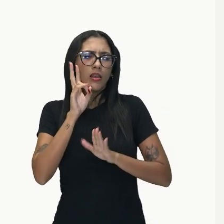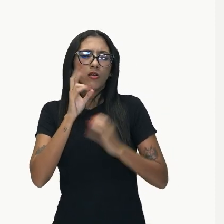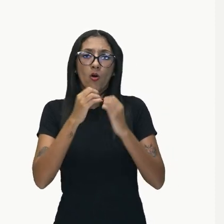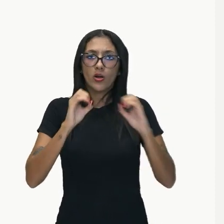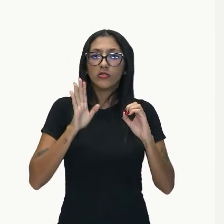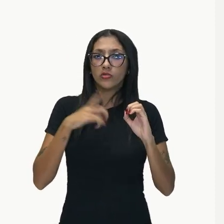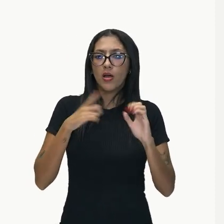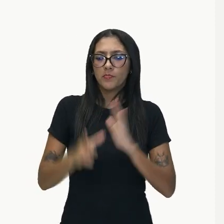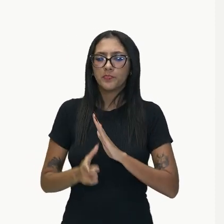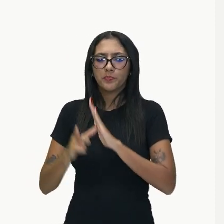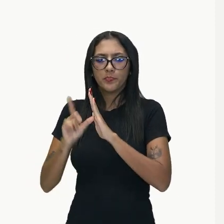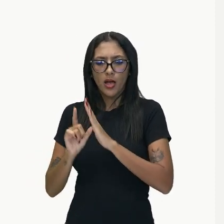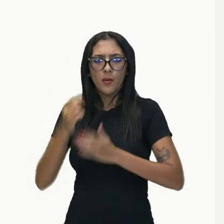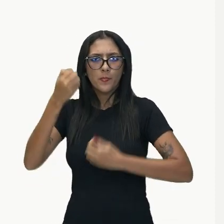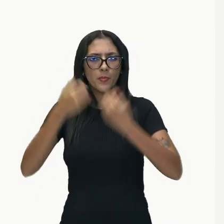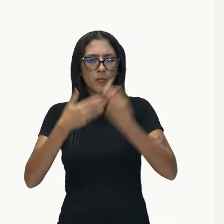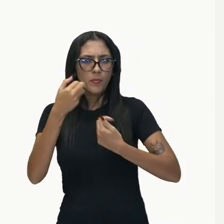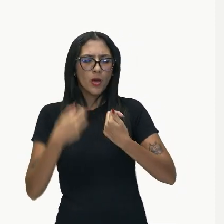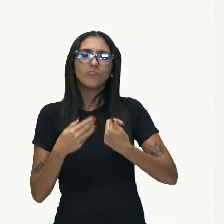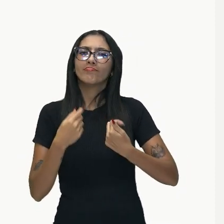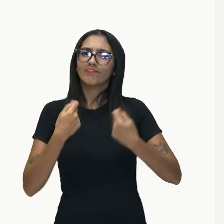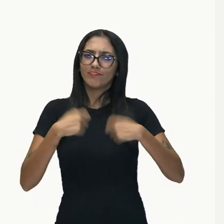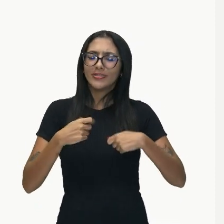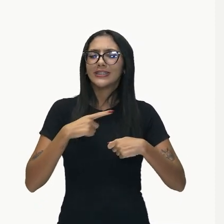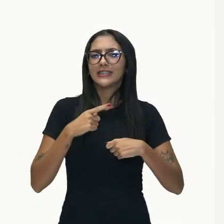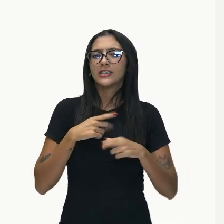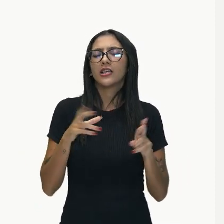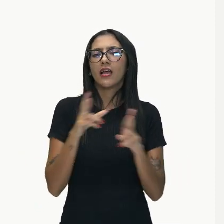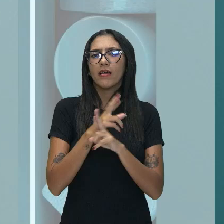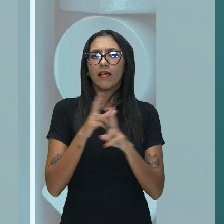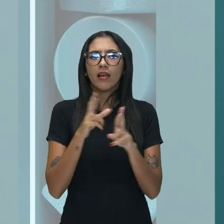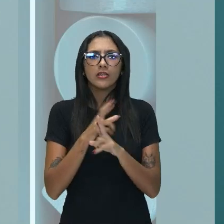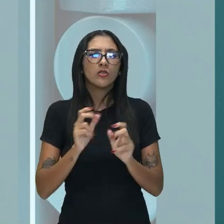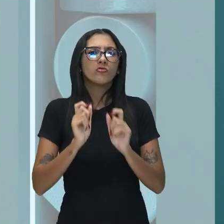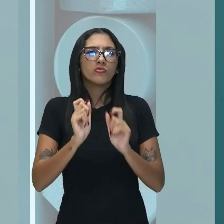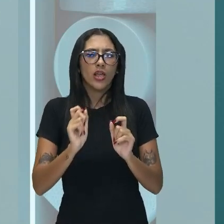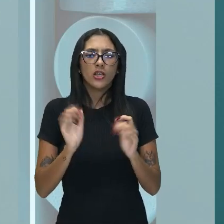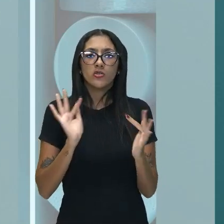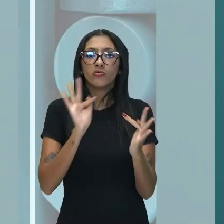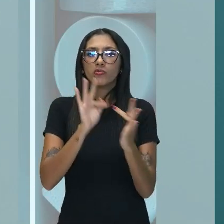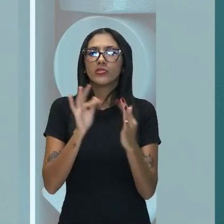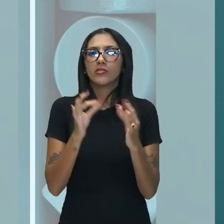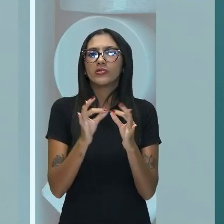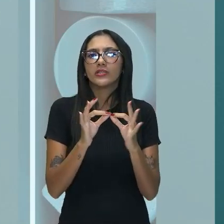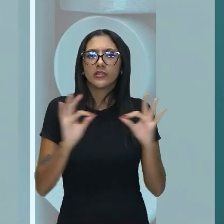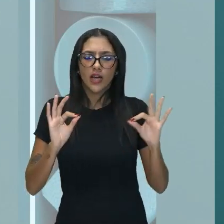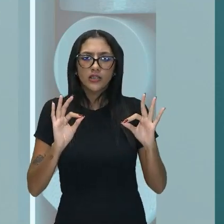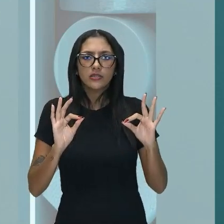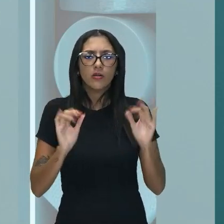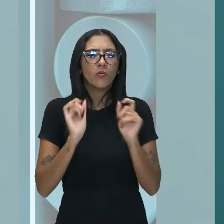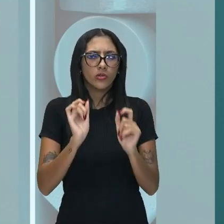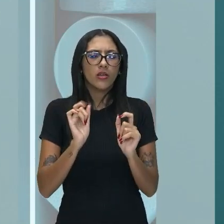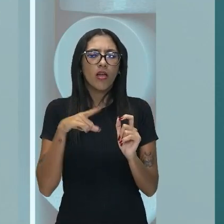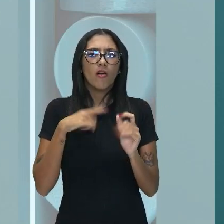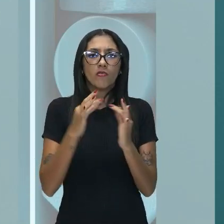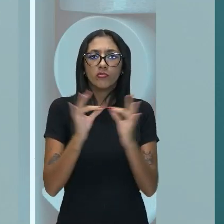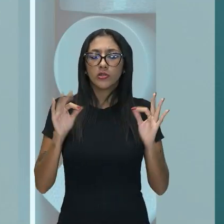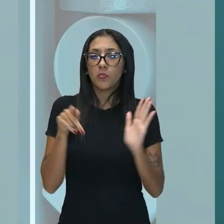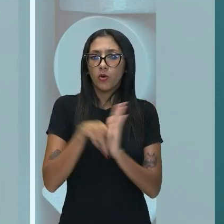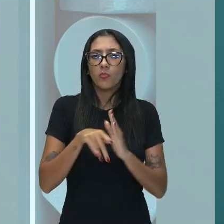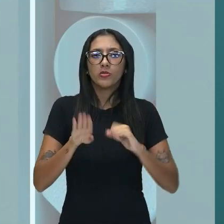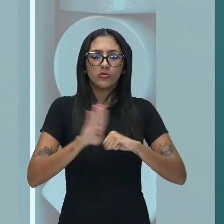analisamos, sempre nós vamos ter essa relação, ok, de função sintática, uma função sintática que é própria de um